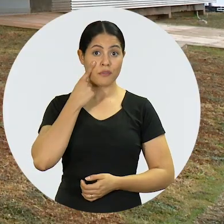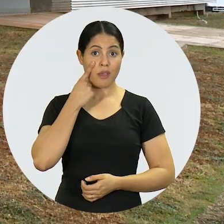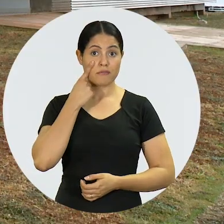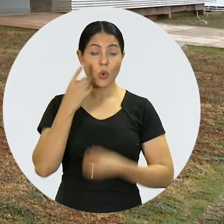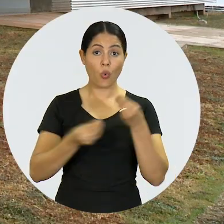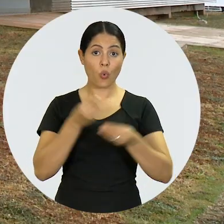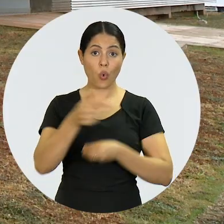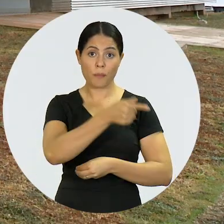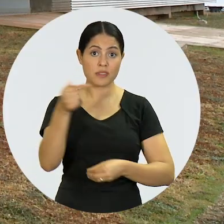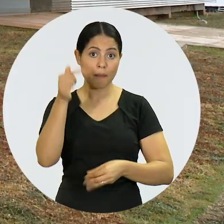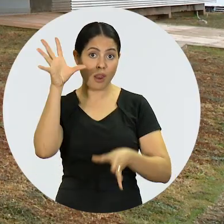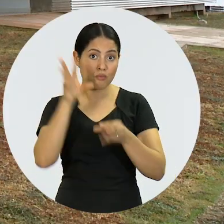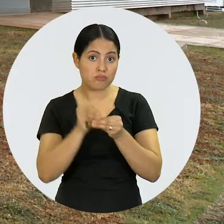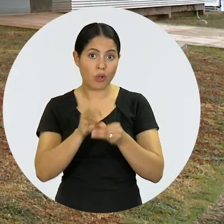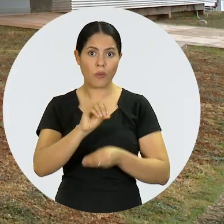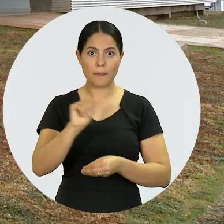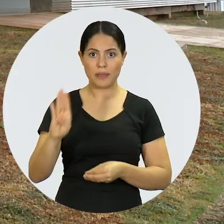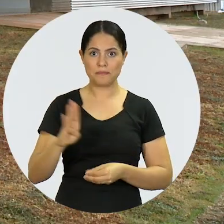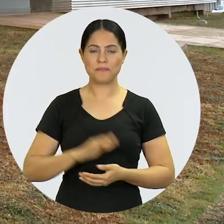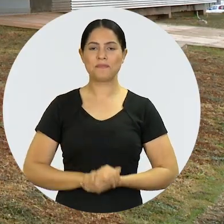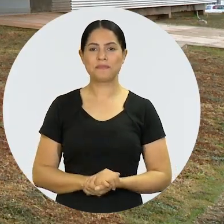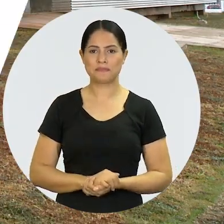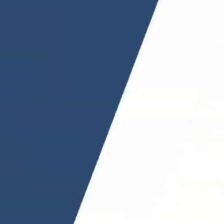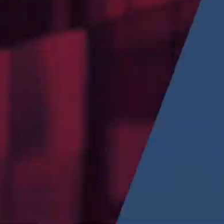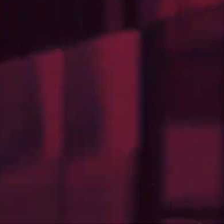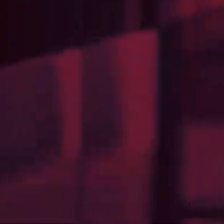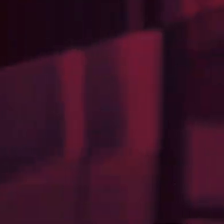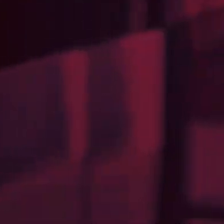Confira agora o resumo da última semana da Ordem.